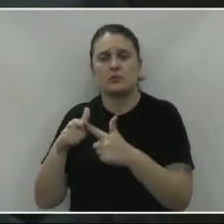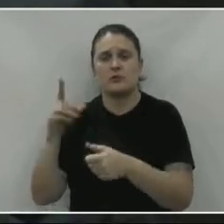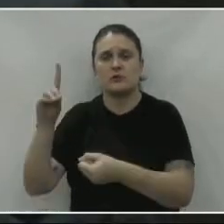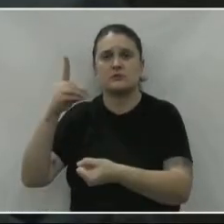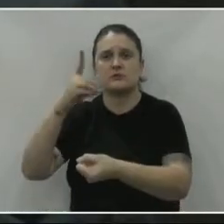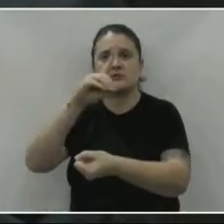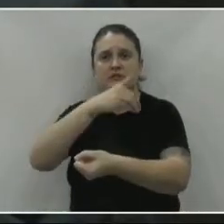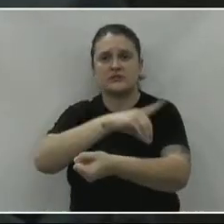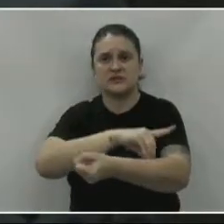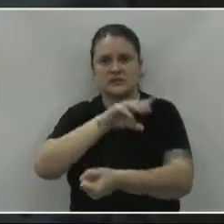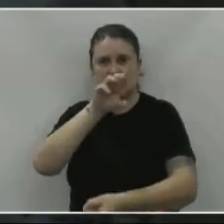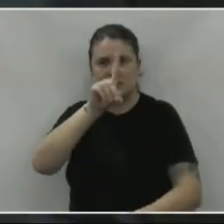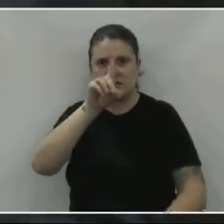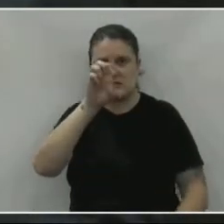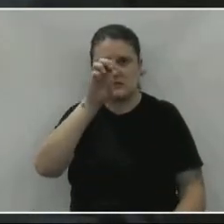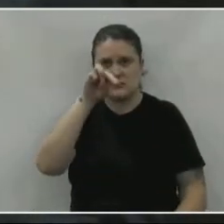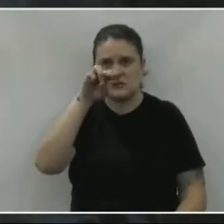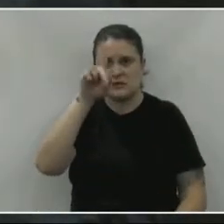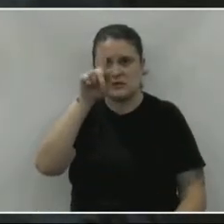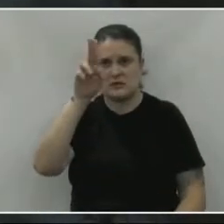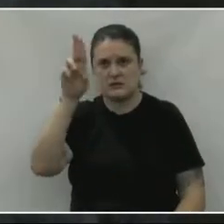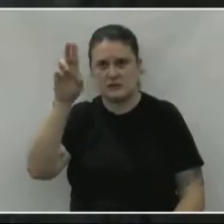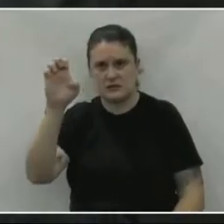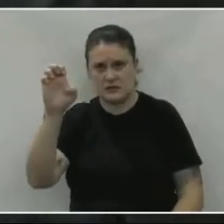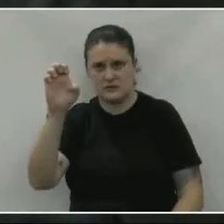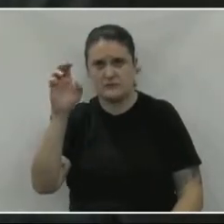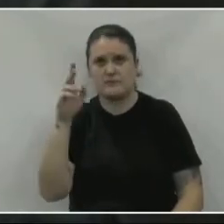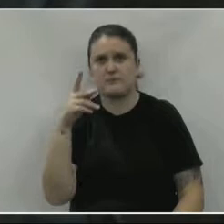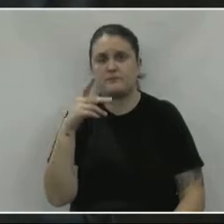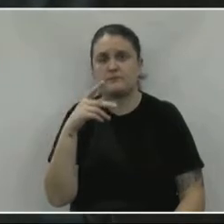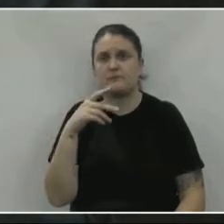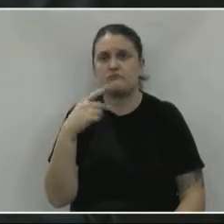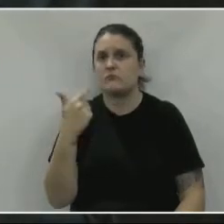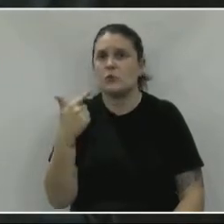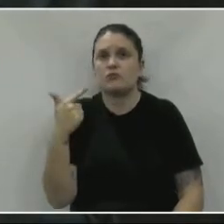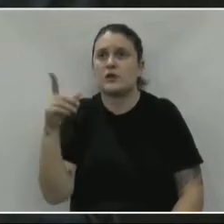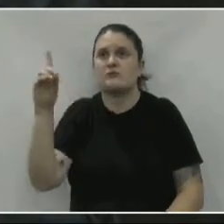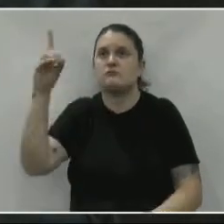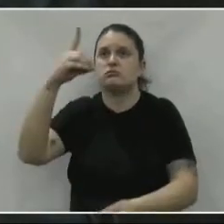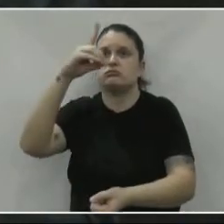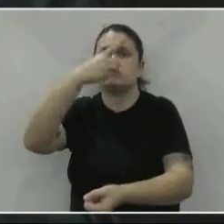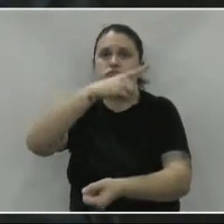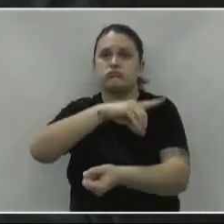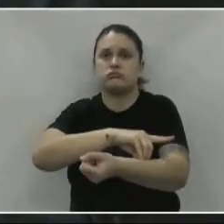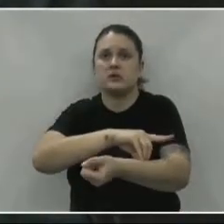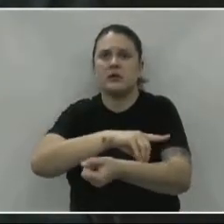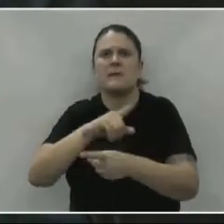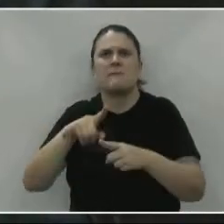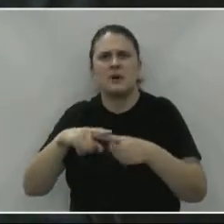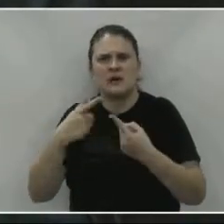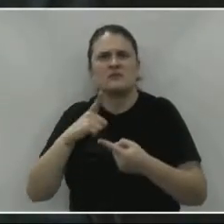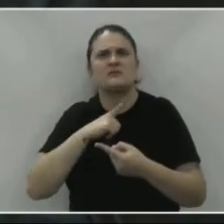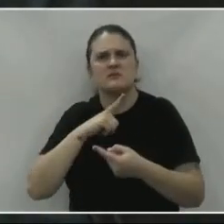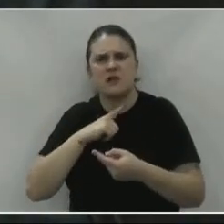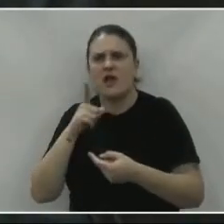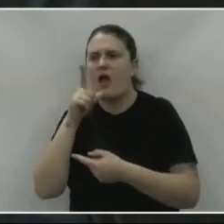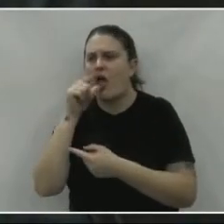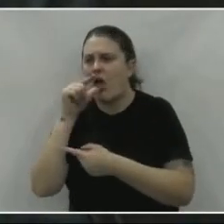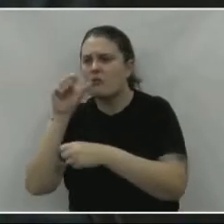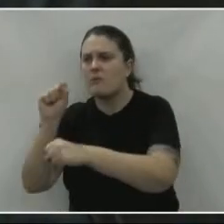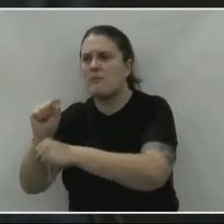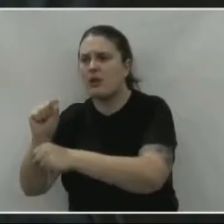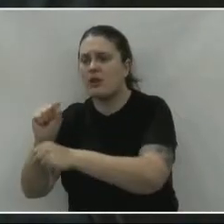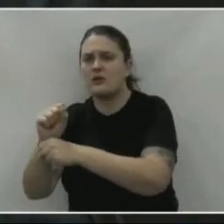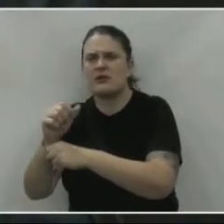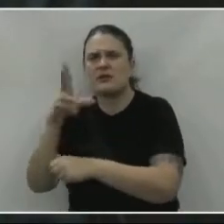comentou ali, da dengue. Não tem dengue, mas o que tem de valeta, céu aberto, aí a